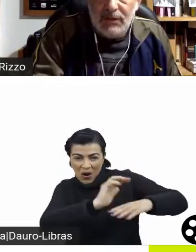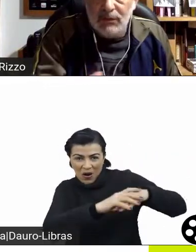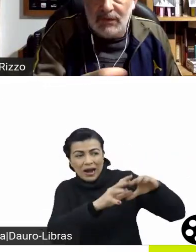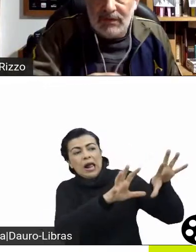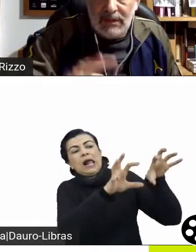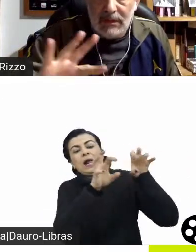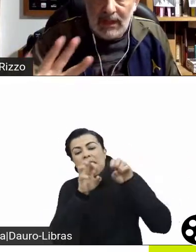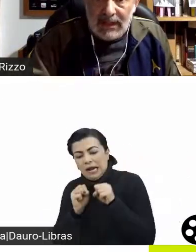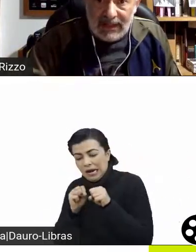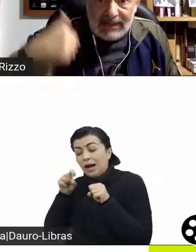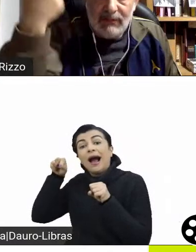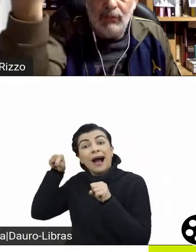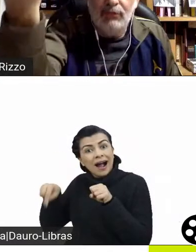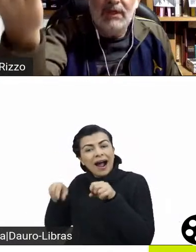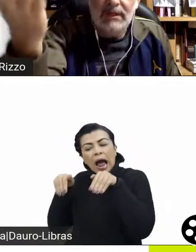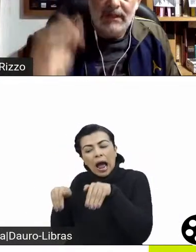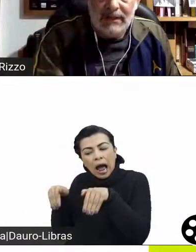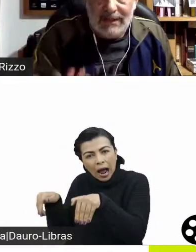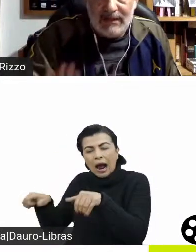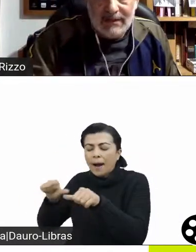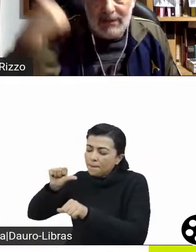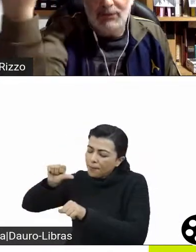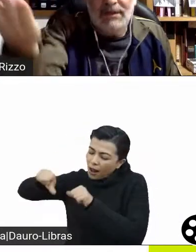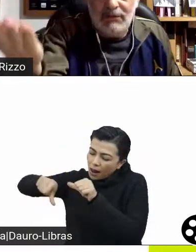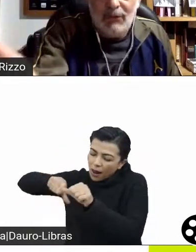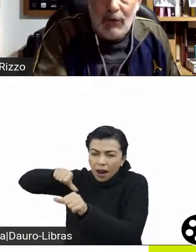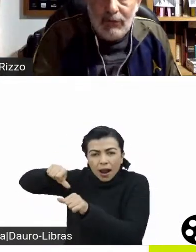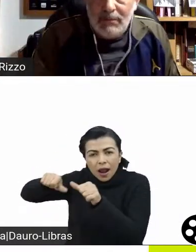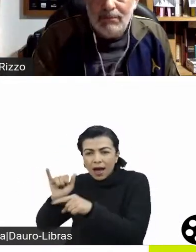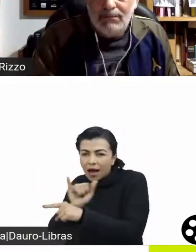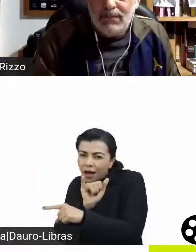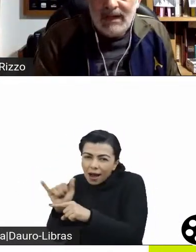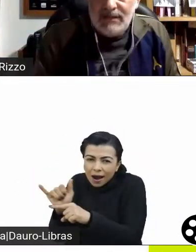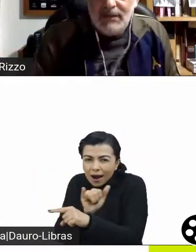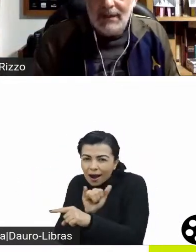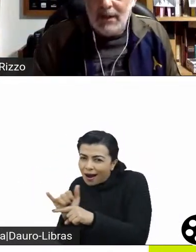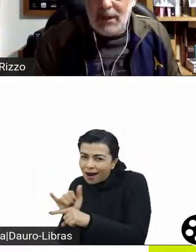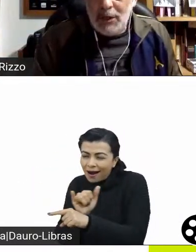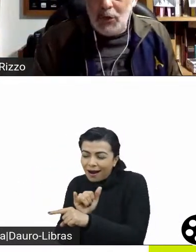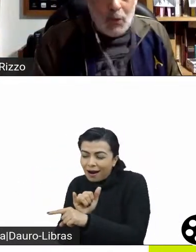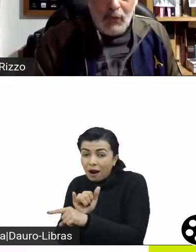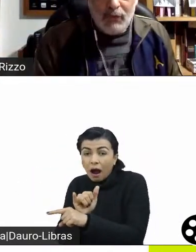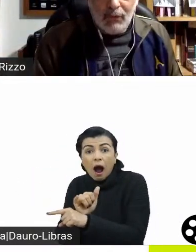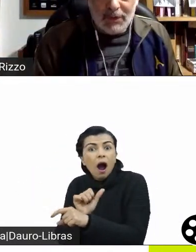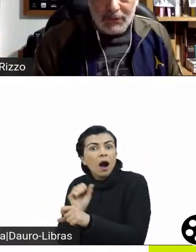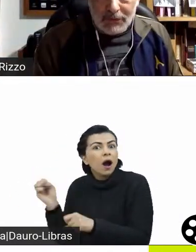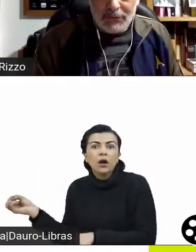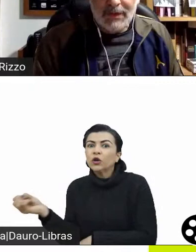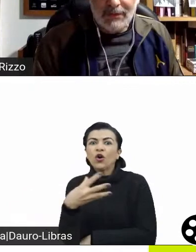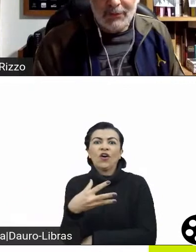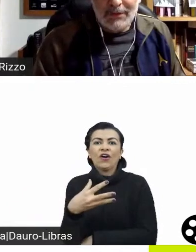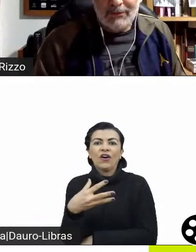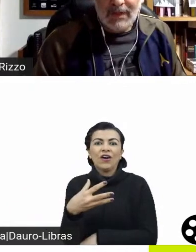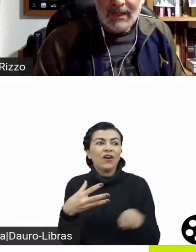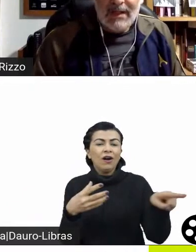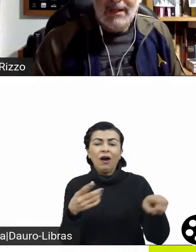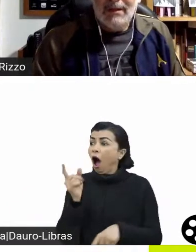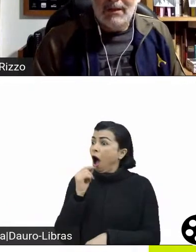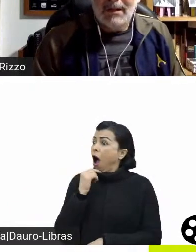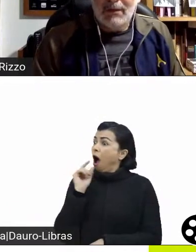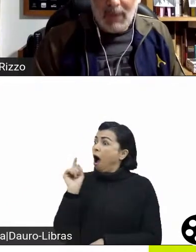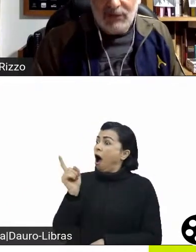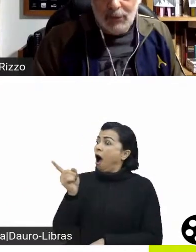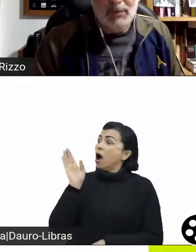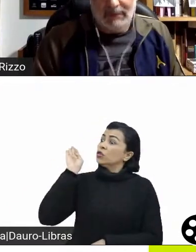reformatada, digamos assim, e aí ela é devolvida, e quando você devolve parece novo, inclusive nos Estados Unidos, né,